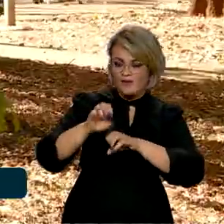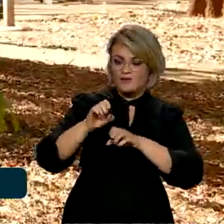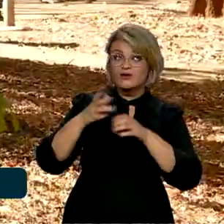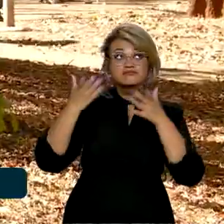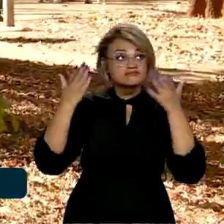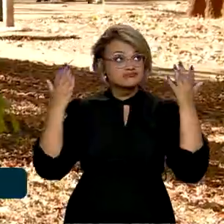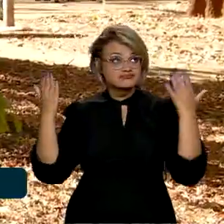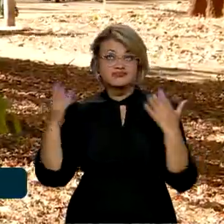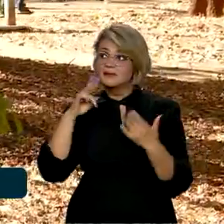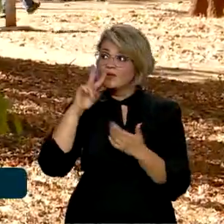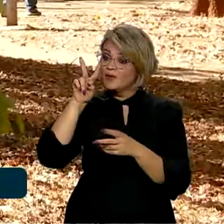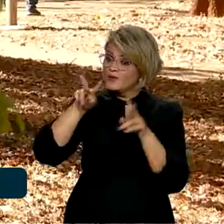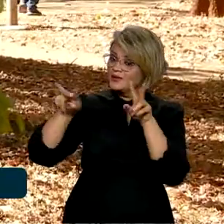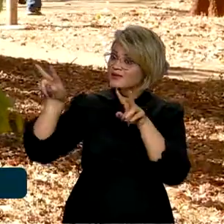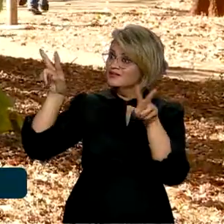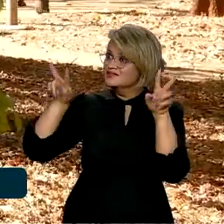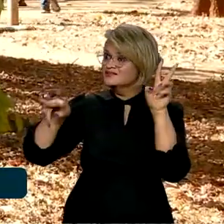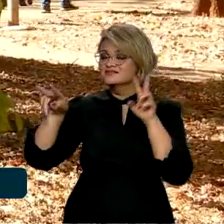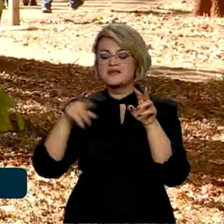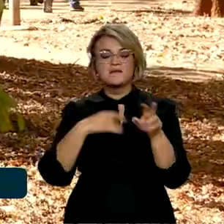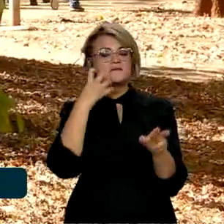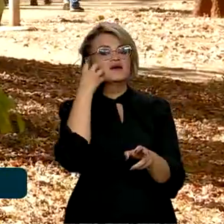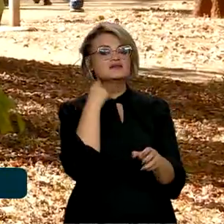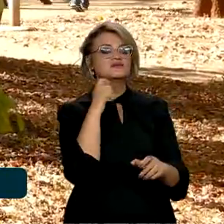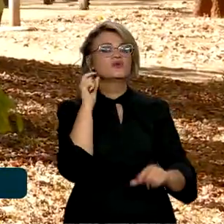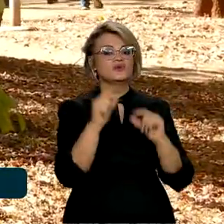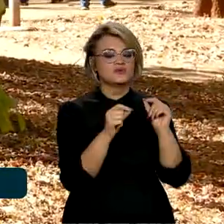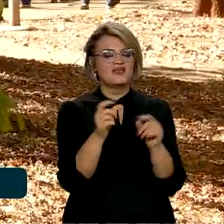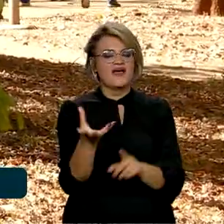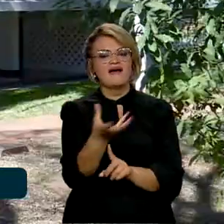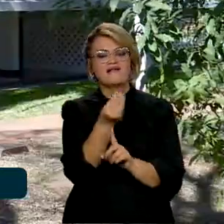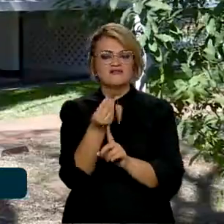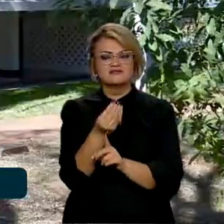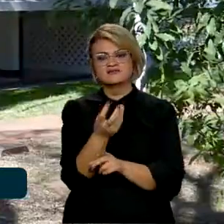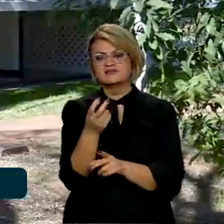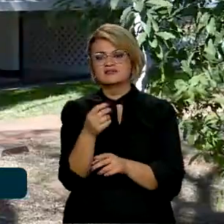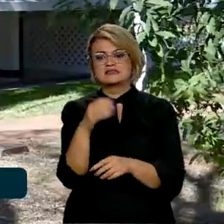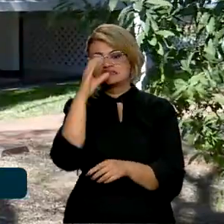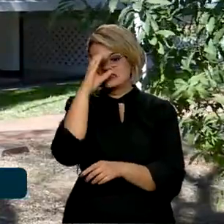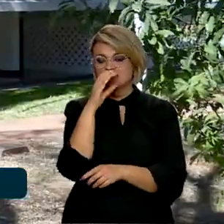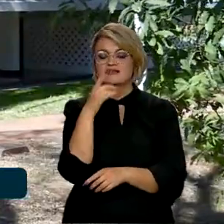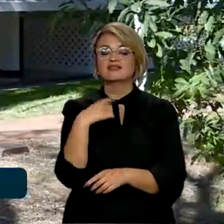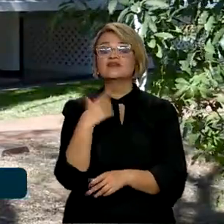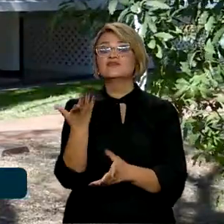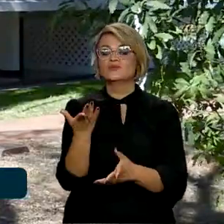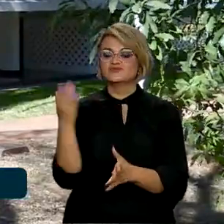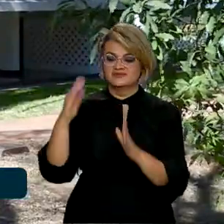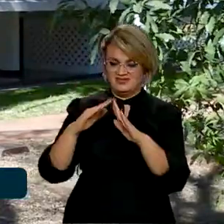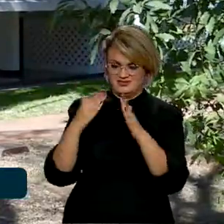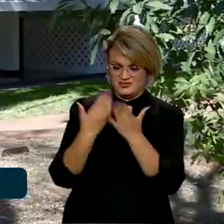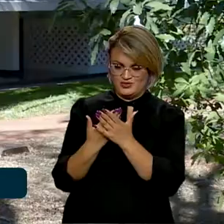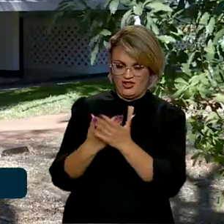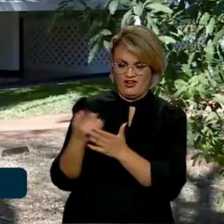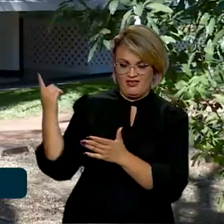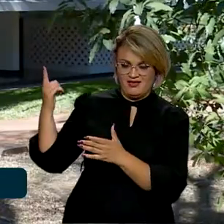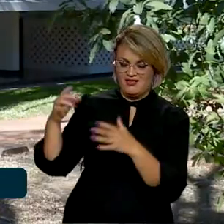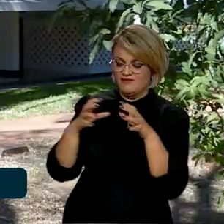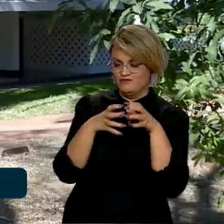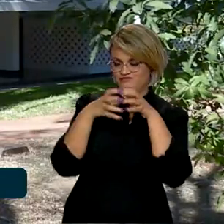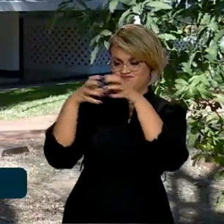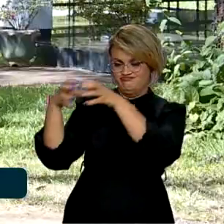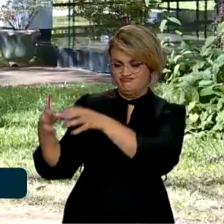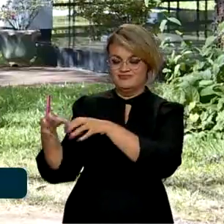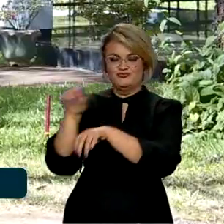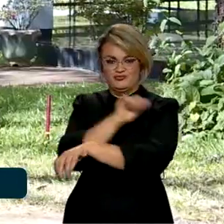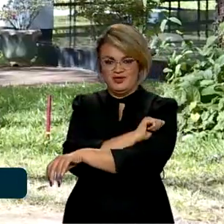aberto sobre o que é patrimônio cultural, arte e cidadania ocorreu nesta quadra modelo do projeto